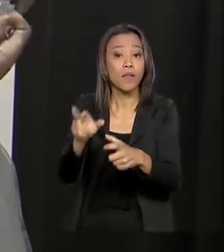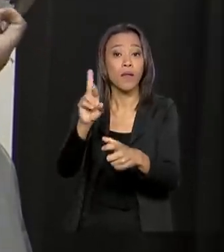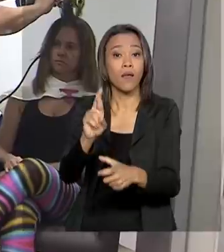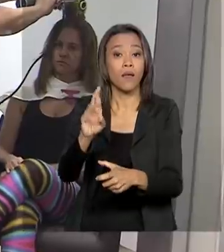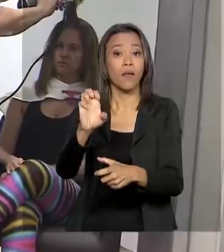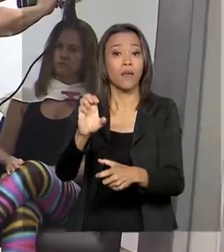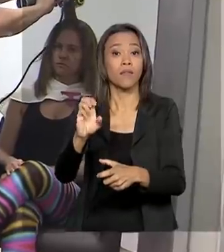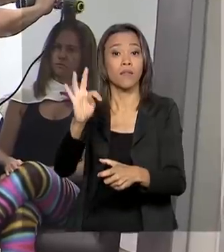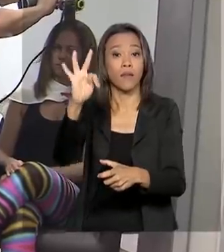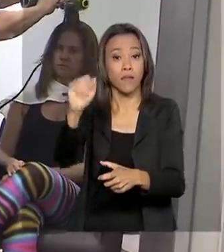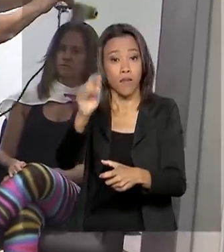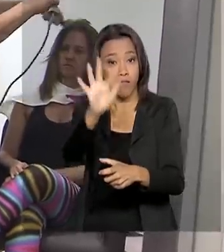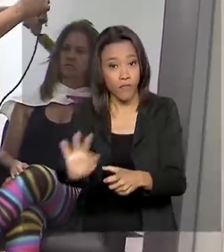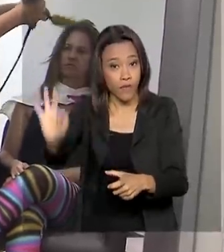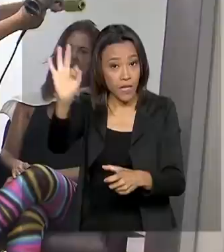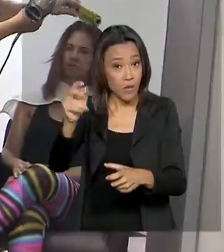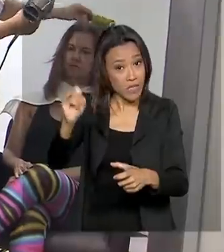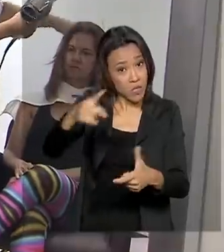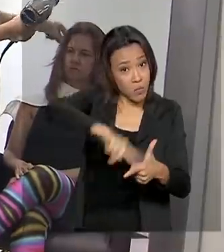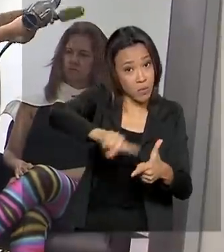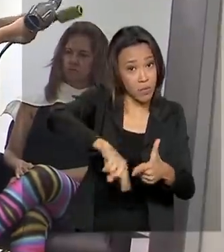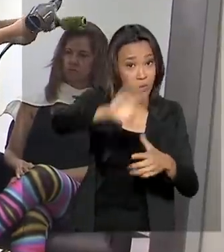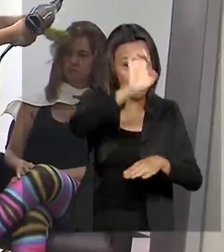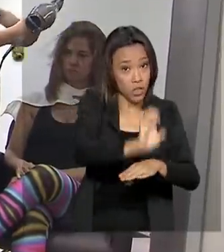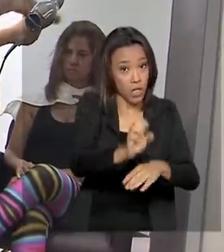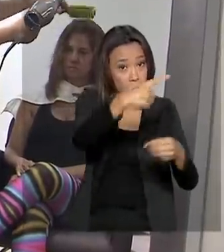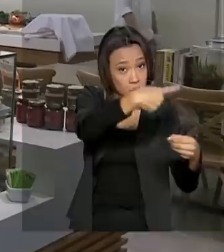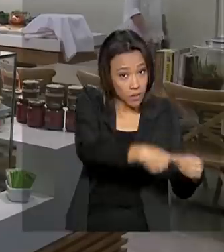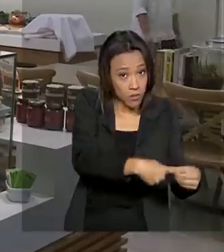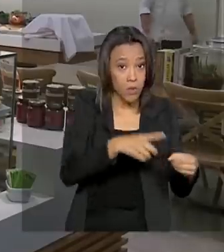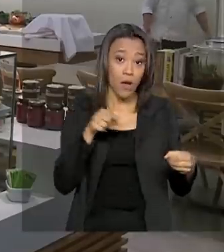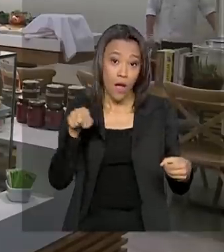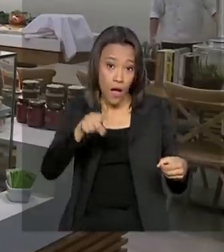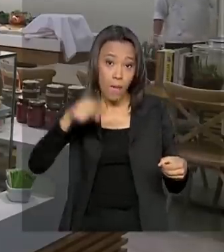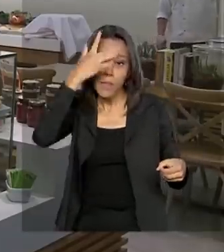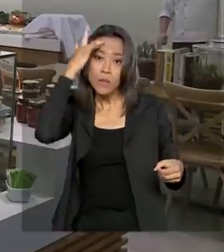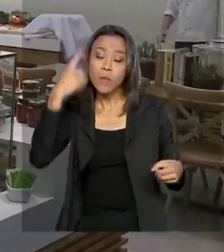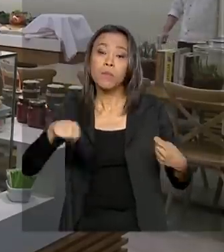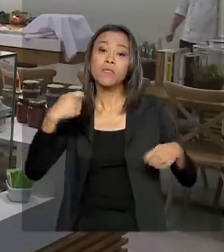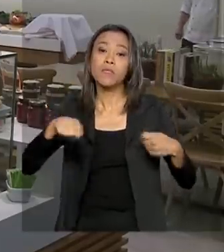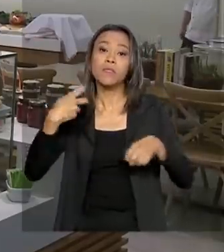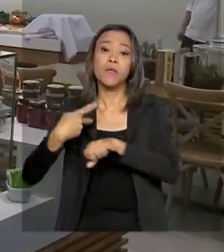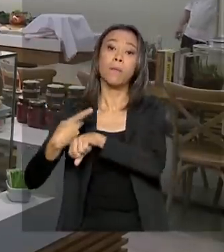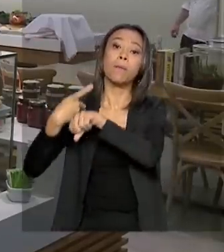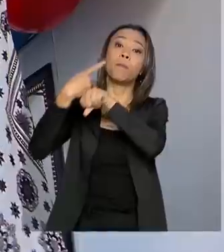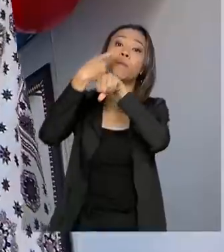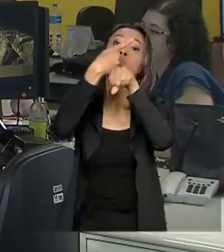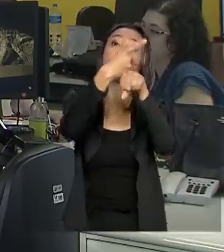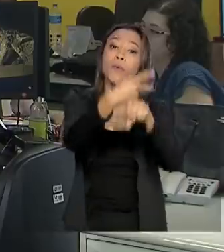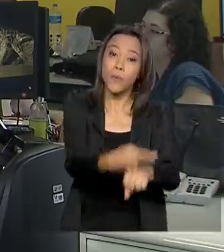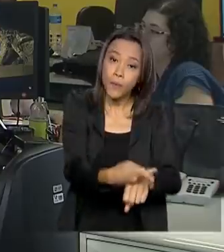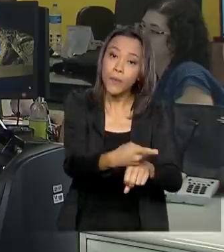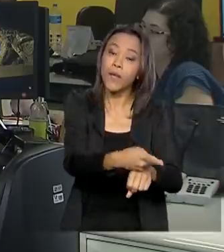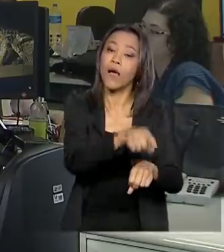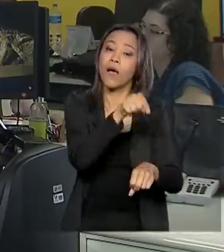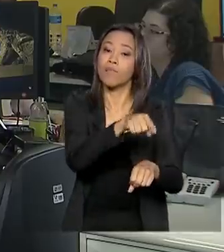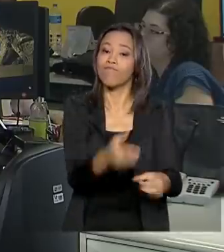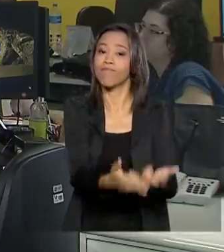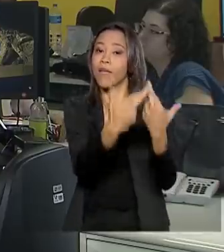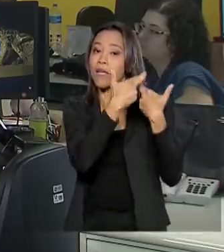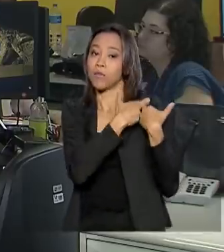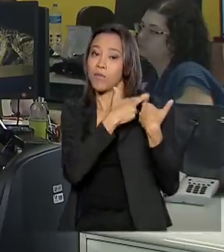situação irregular estiver nas esferas estadual e municipal, o contribuinte deve se dirigir à administração tributária responsável.